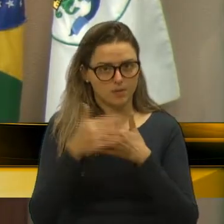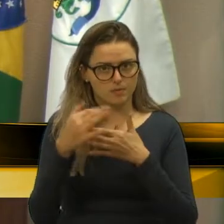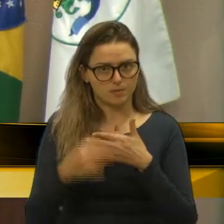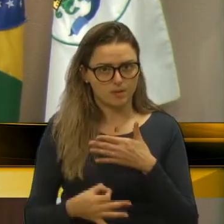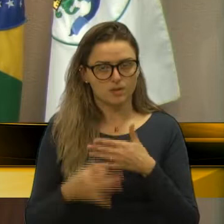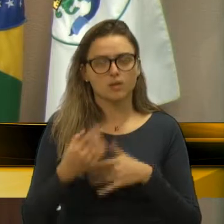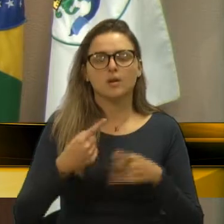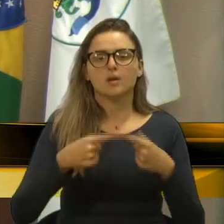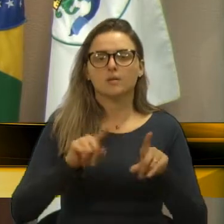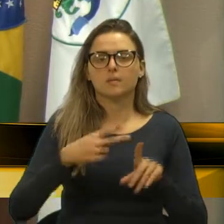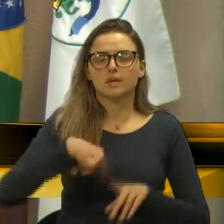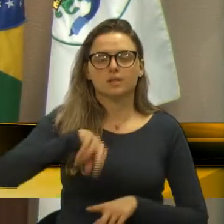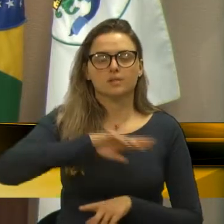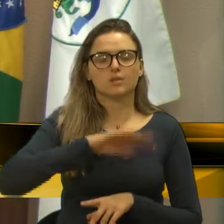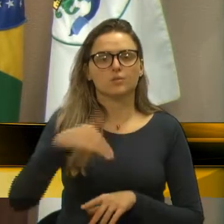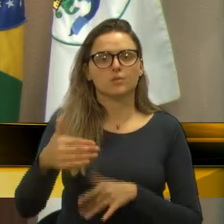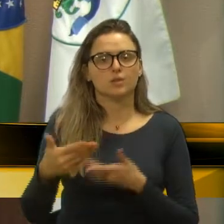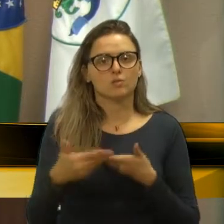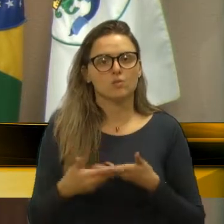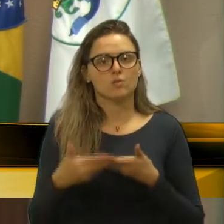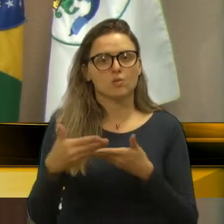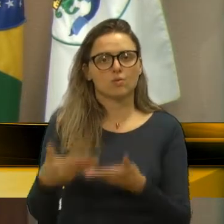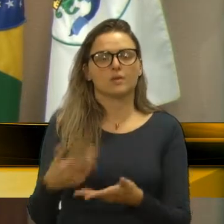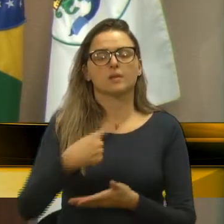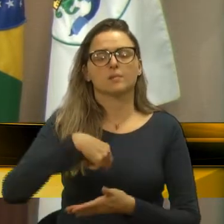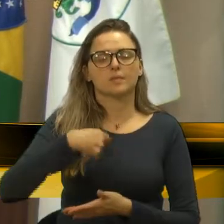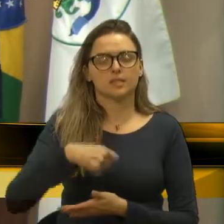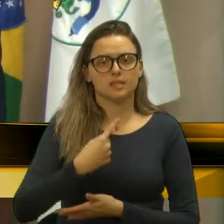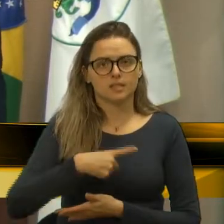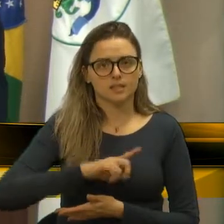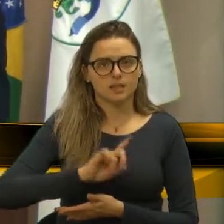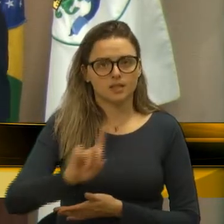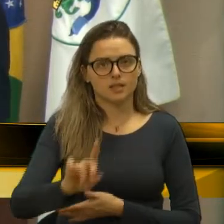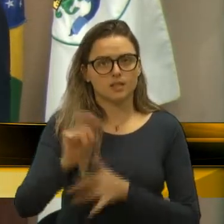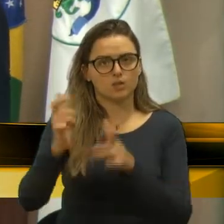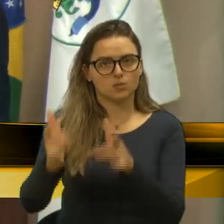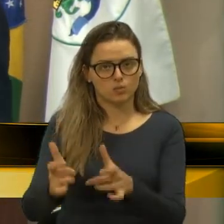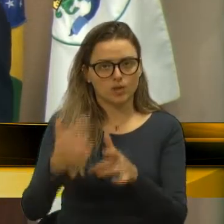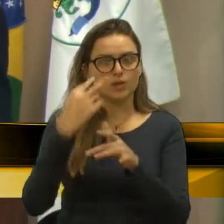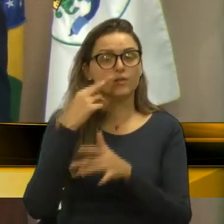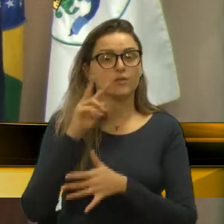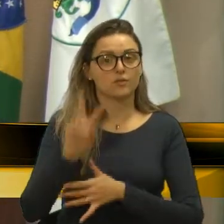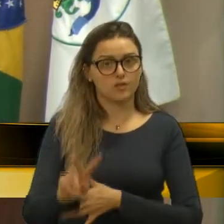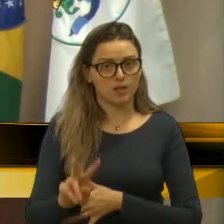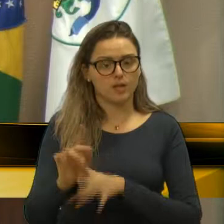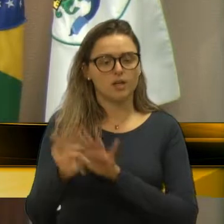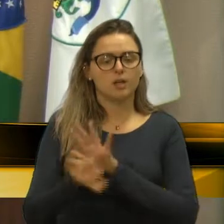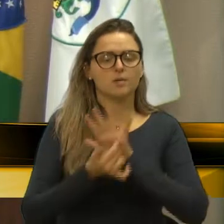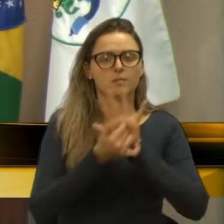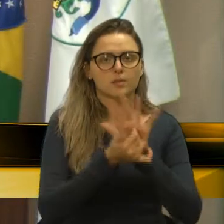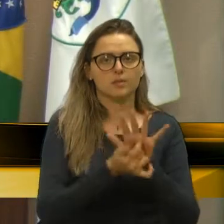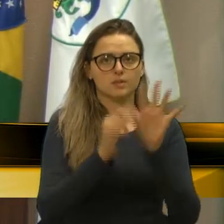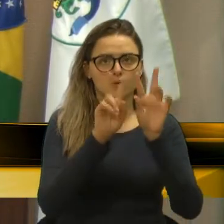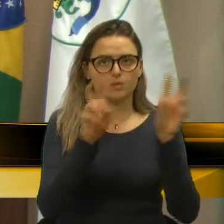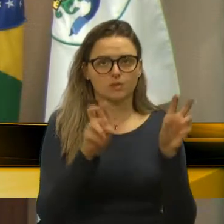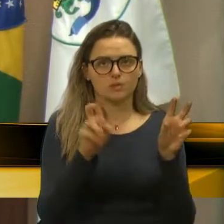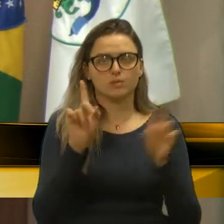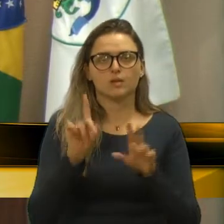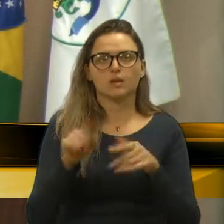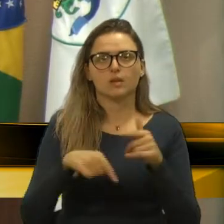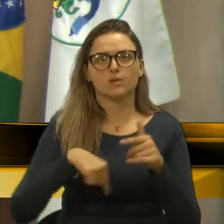somos convidados, vereadora Diniz, temos que ir, sim, até o local, ver o problema, trazer o assunto, esse trabalho que nós